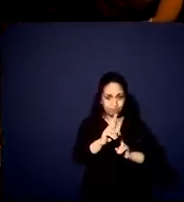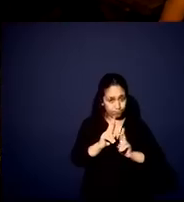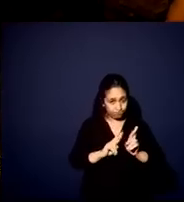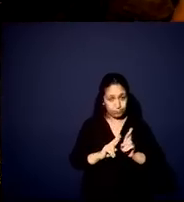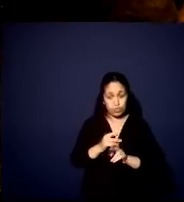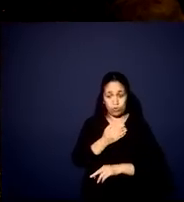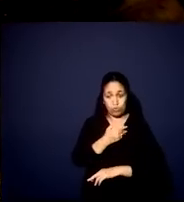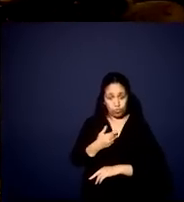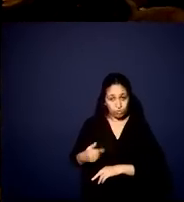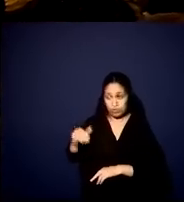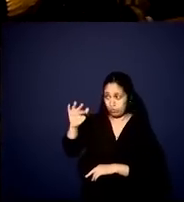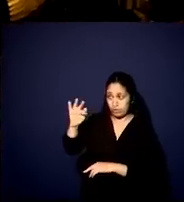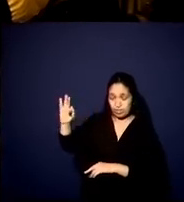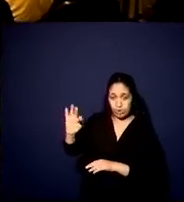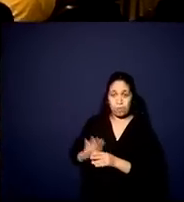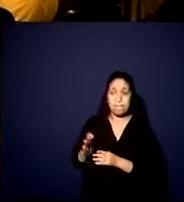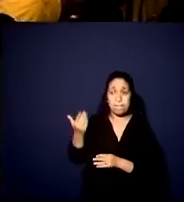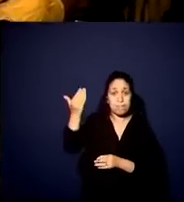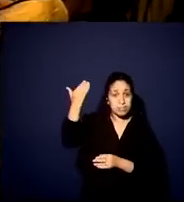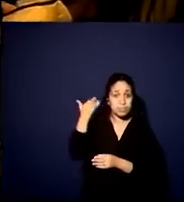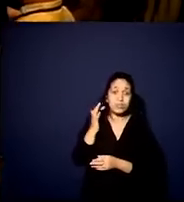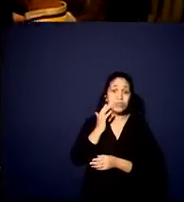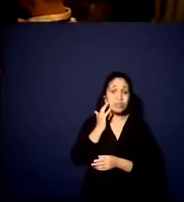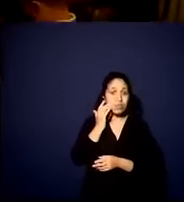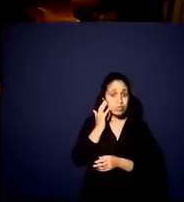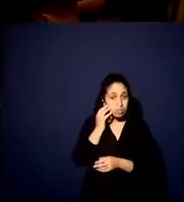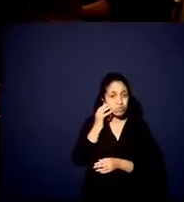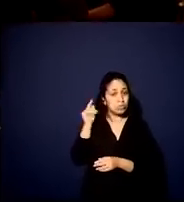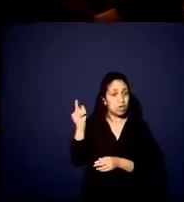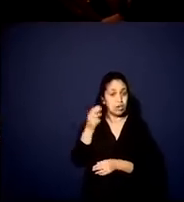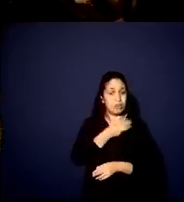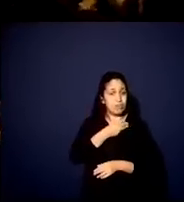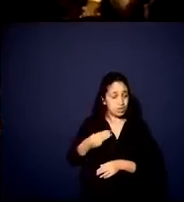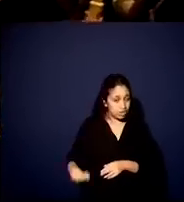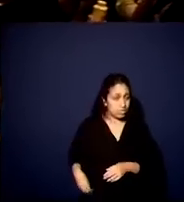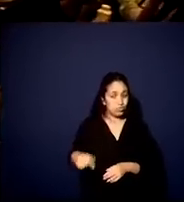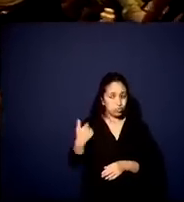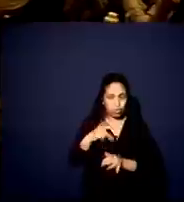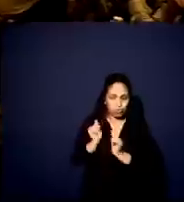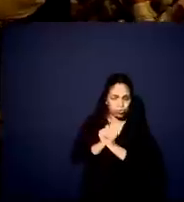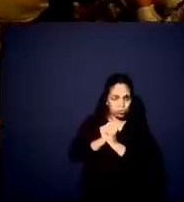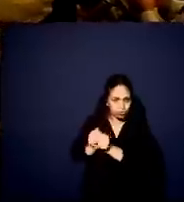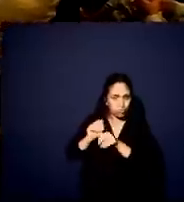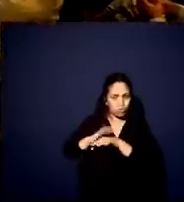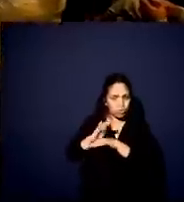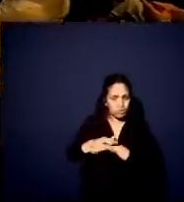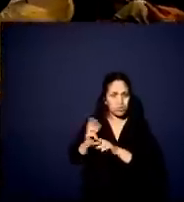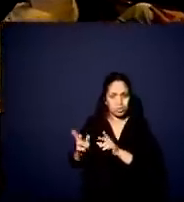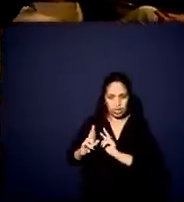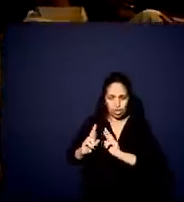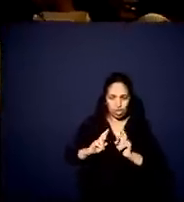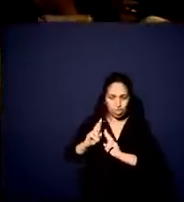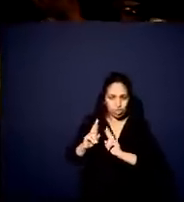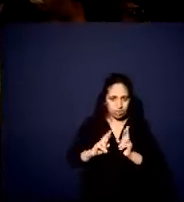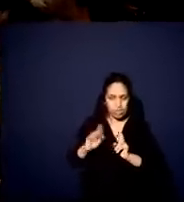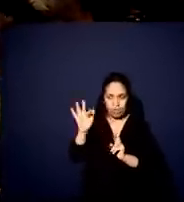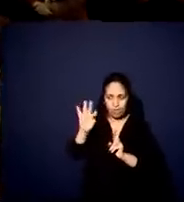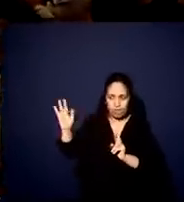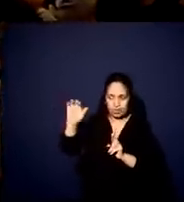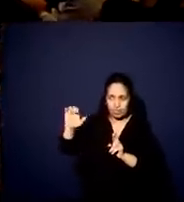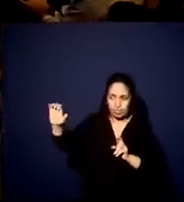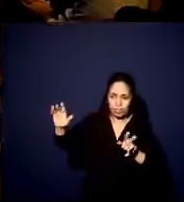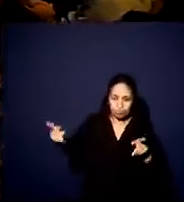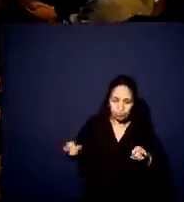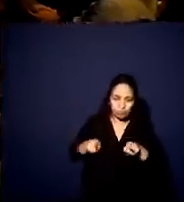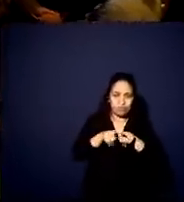governador Tarcísio, quando ministro, nós trabalhamos muito na construção dessa modelagem, juntamos as rodovias federais com as rodovias estaduais e